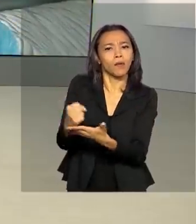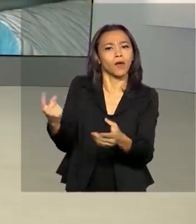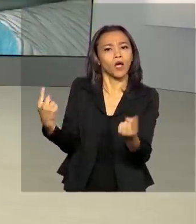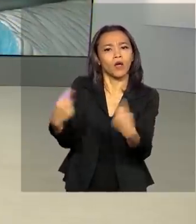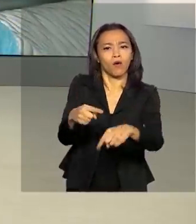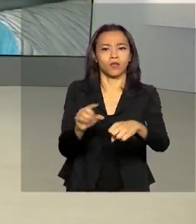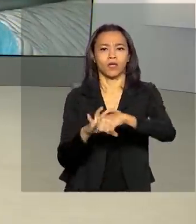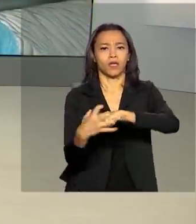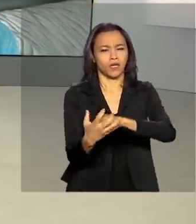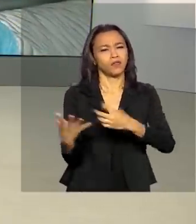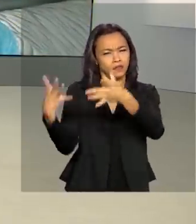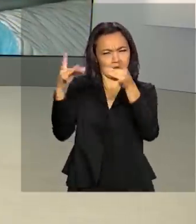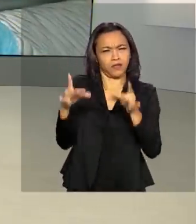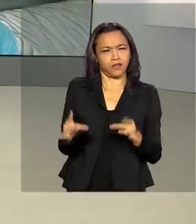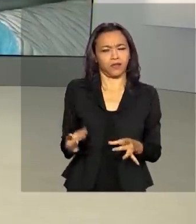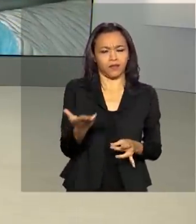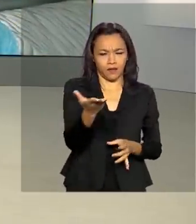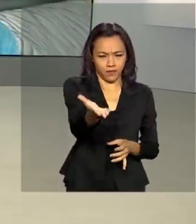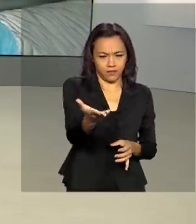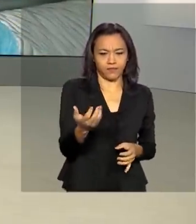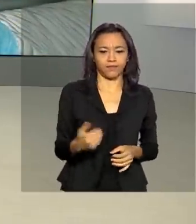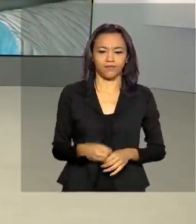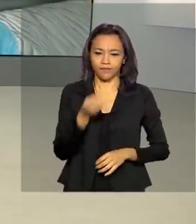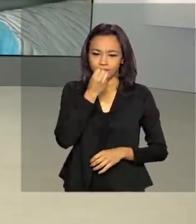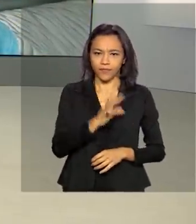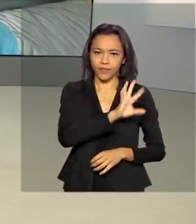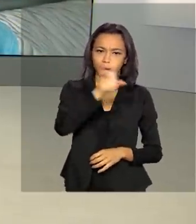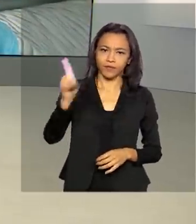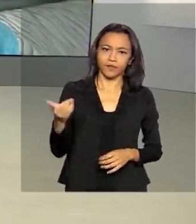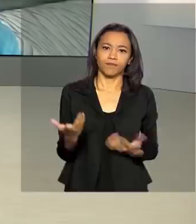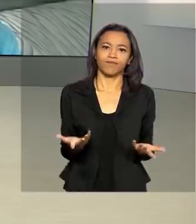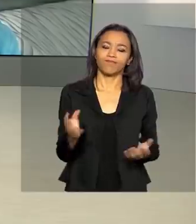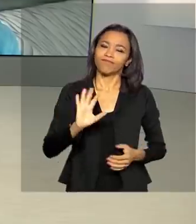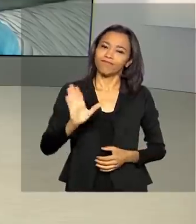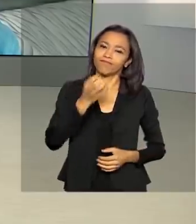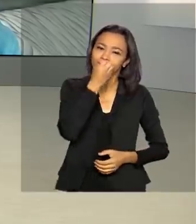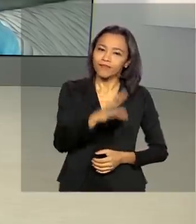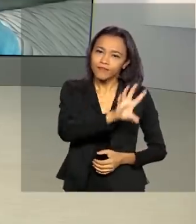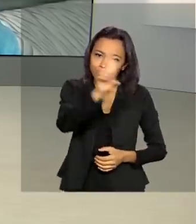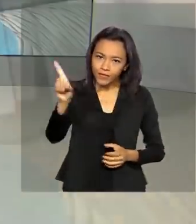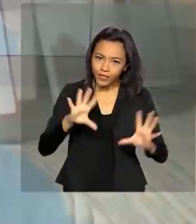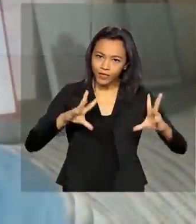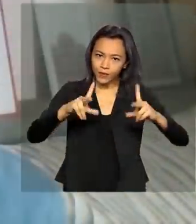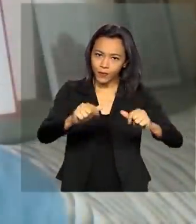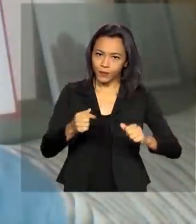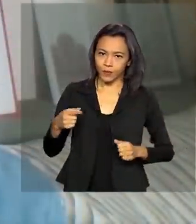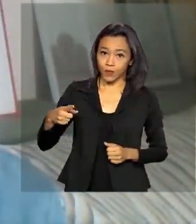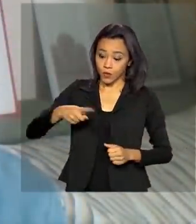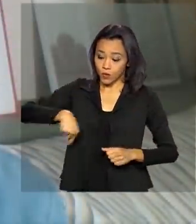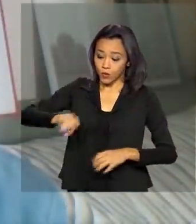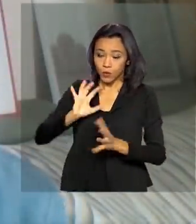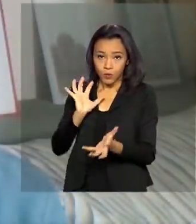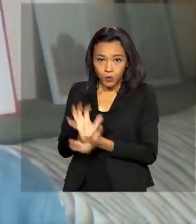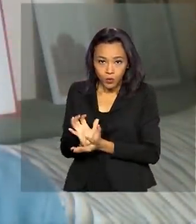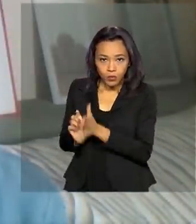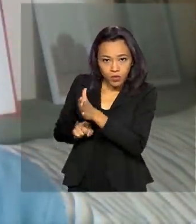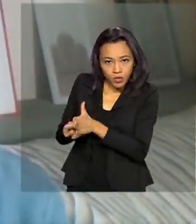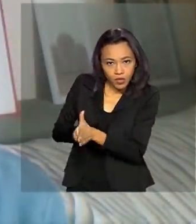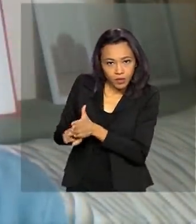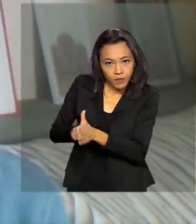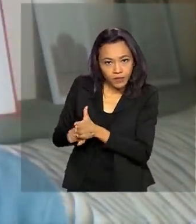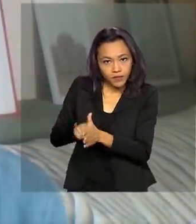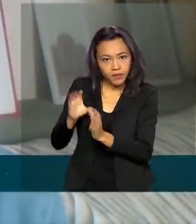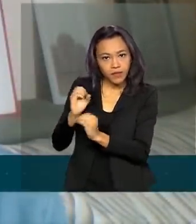traz os detalhes para a gente. Oi, Priscila, bom dia. Bom dia, Renata, bom dia a todos. Os cientistas do Laboratório Nacional de